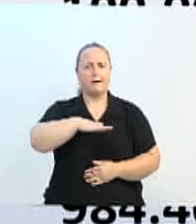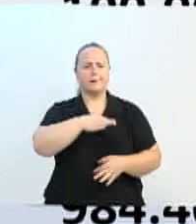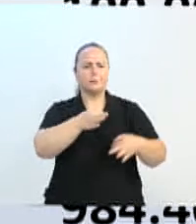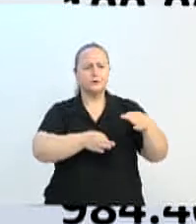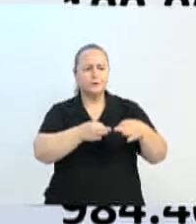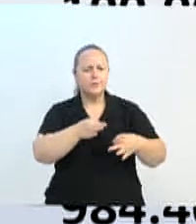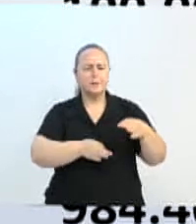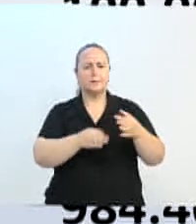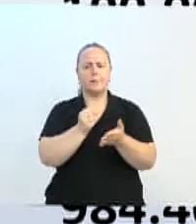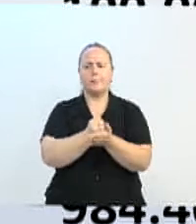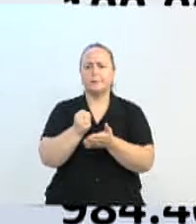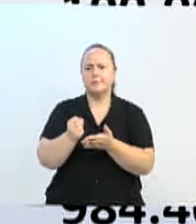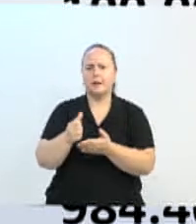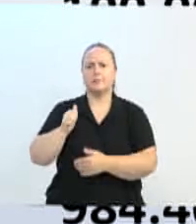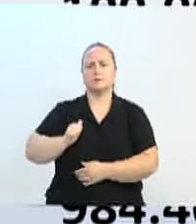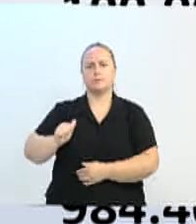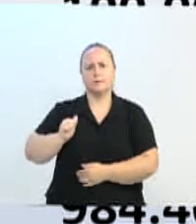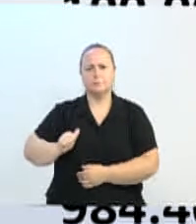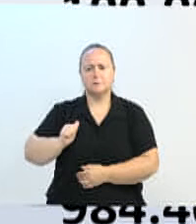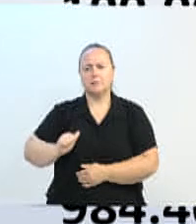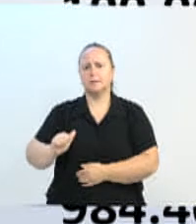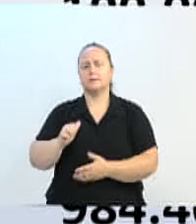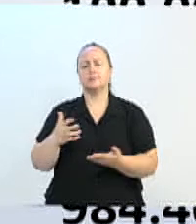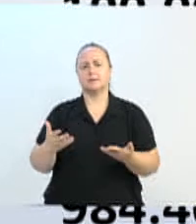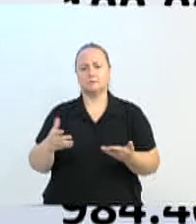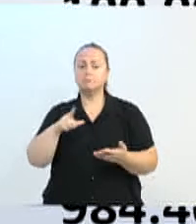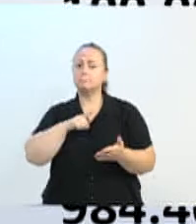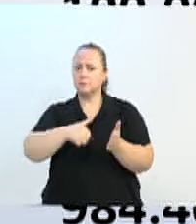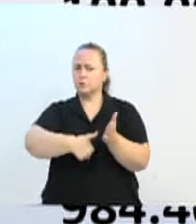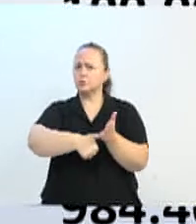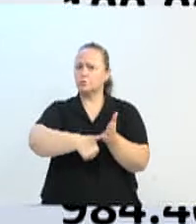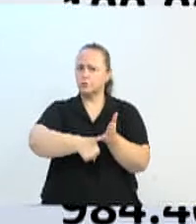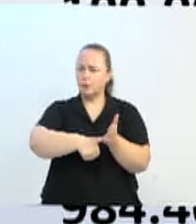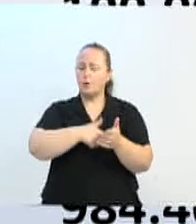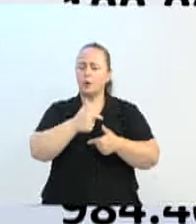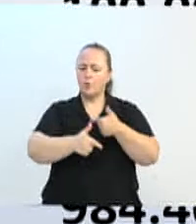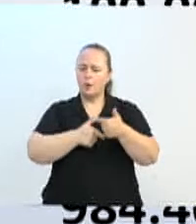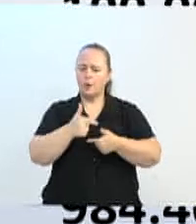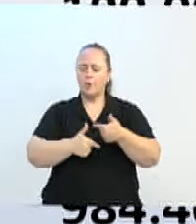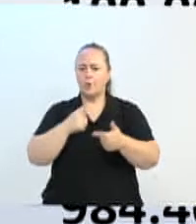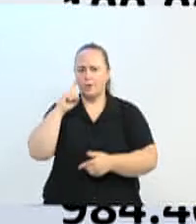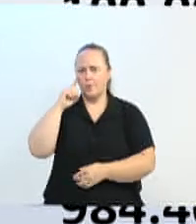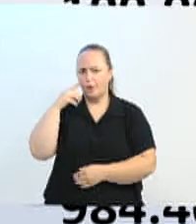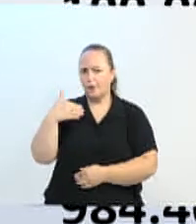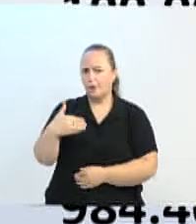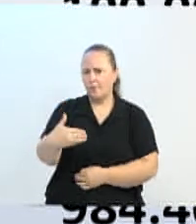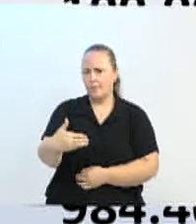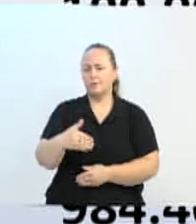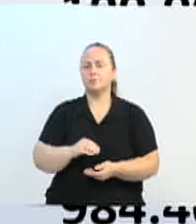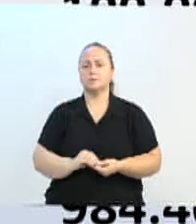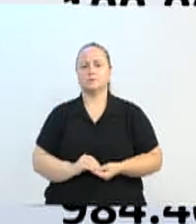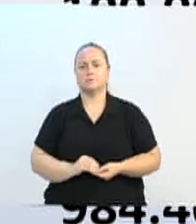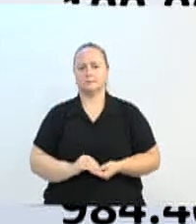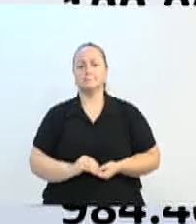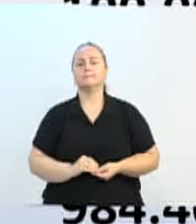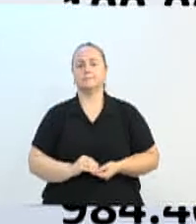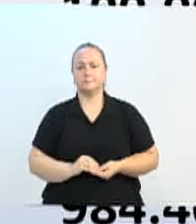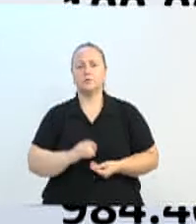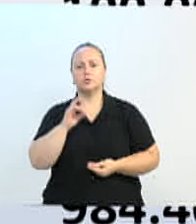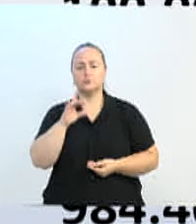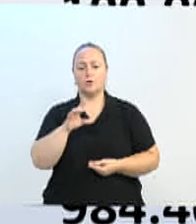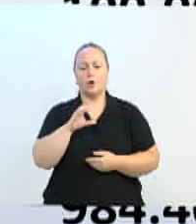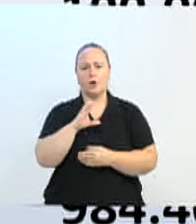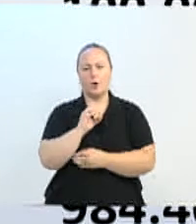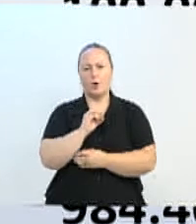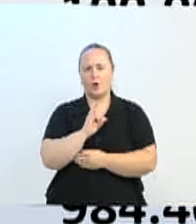seletistas, estagiários, bolsistas, os próprios sócios que trabalham no dia a dia, que não são só cotistas, mas também atuam no dia